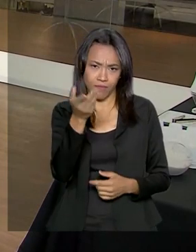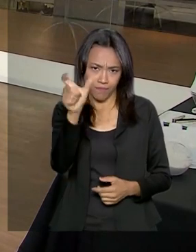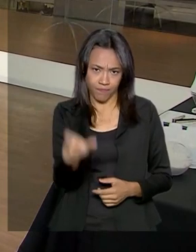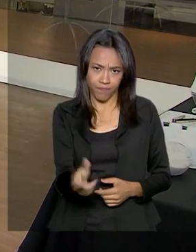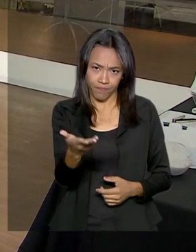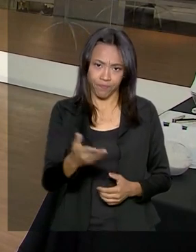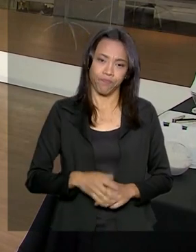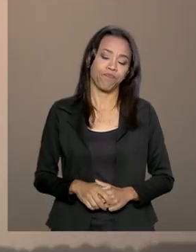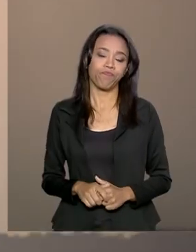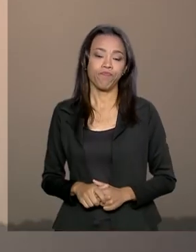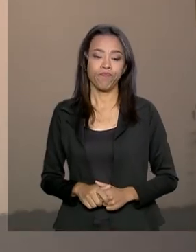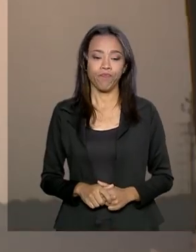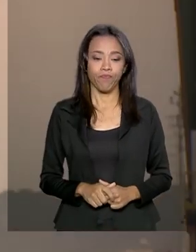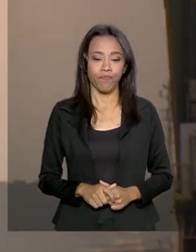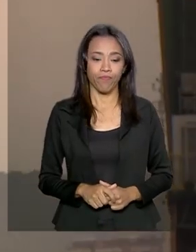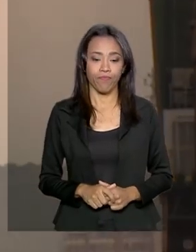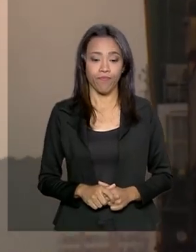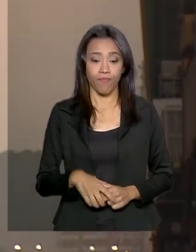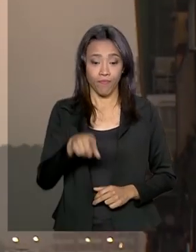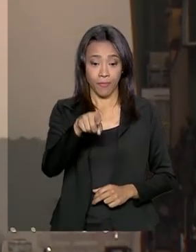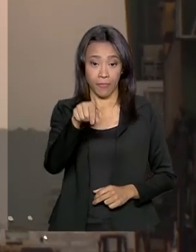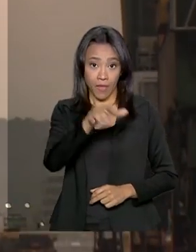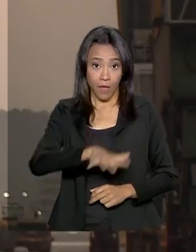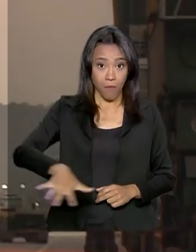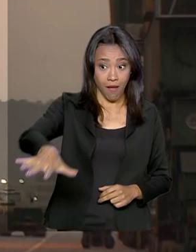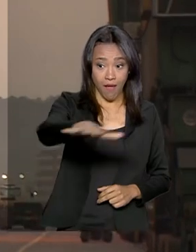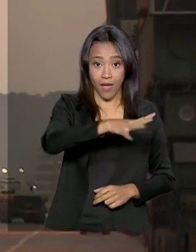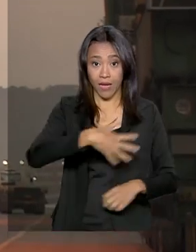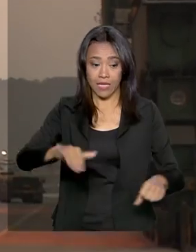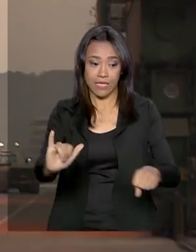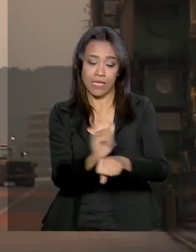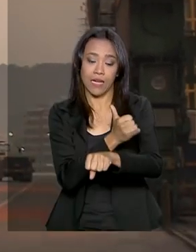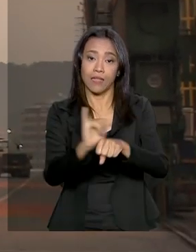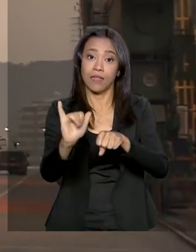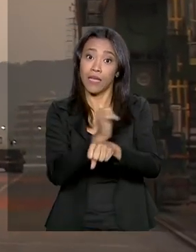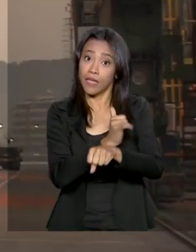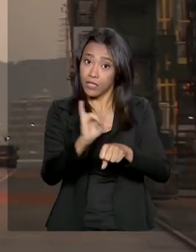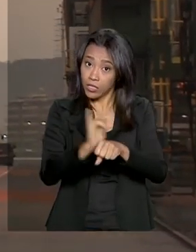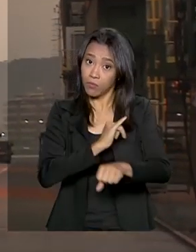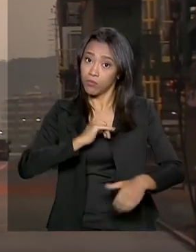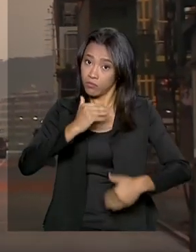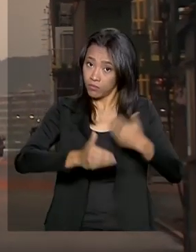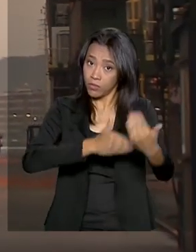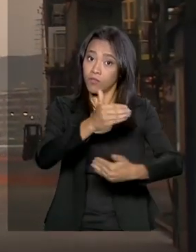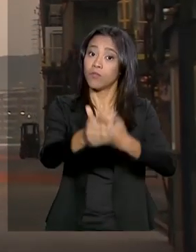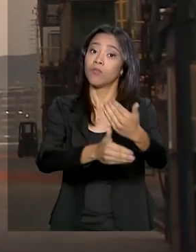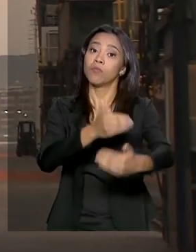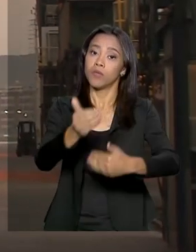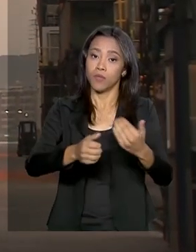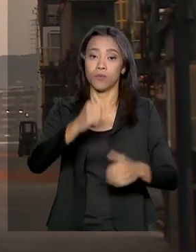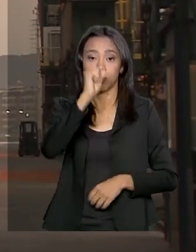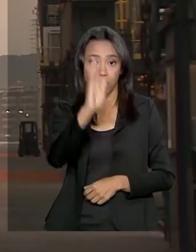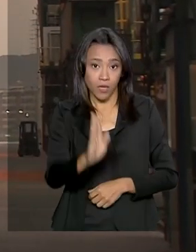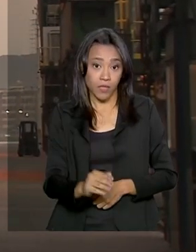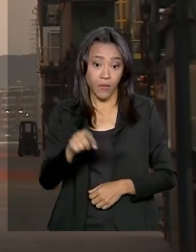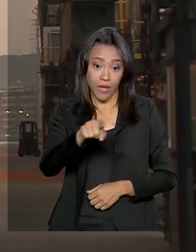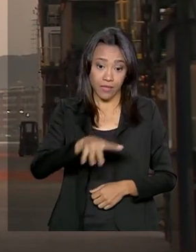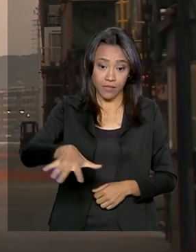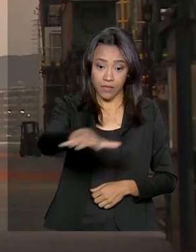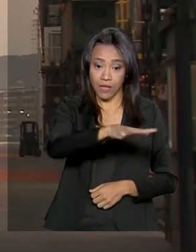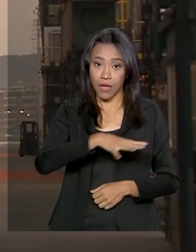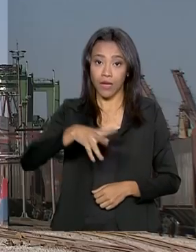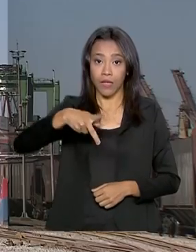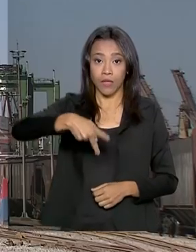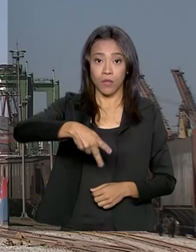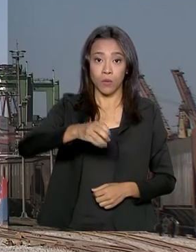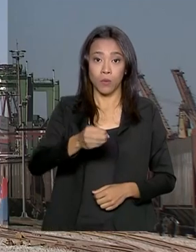Mundino. Área estratégica para o desenvolvimento econômico do país, o setor portuário terá outra rodada de